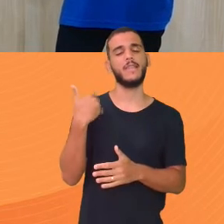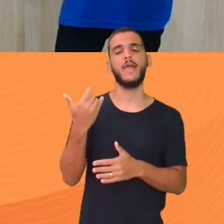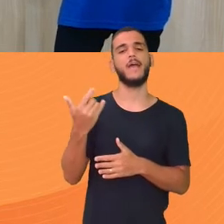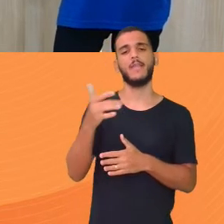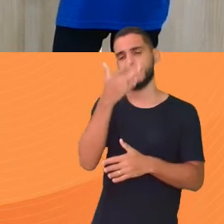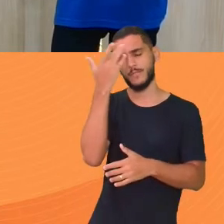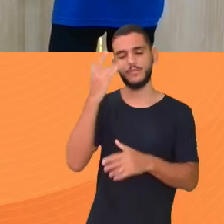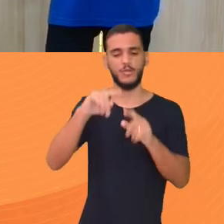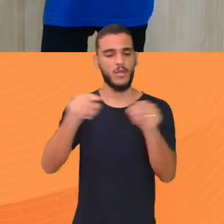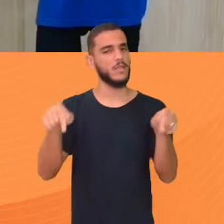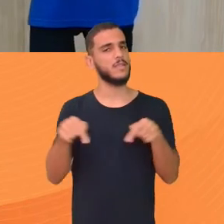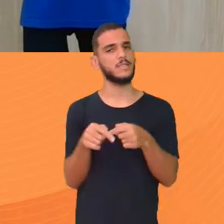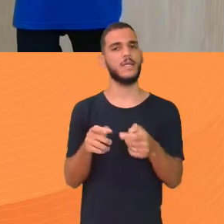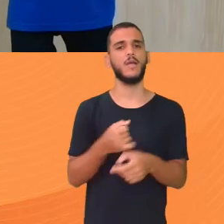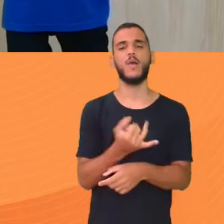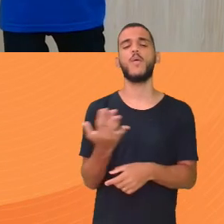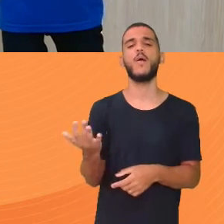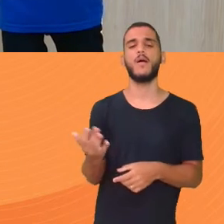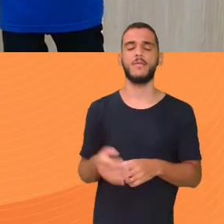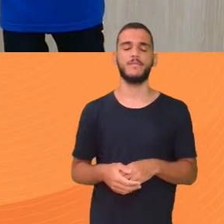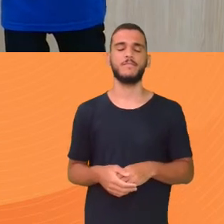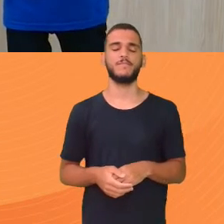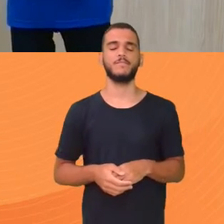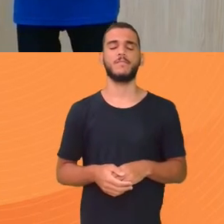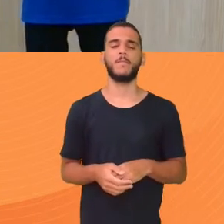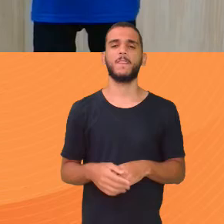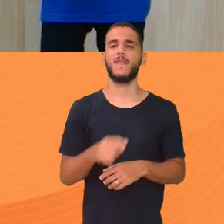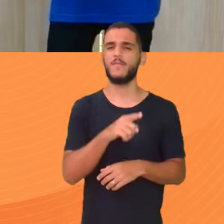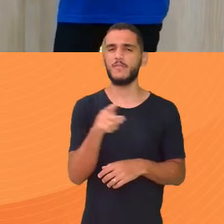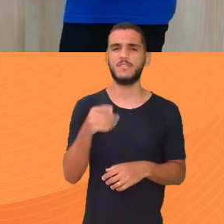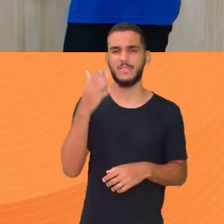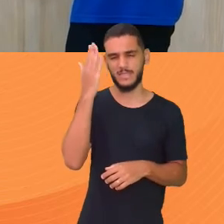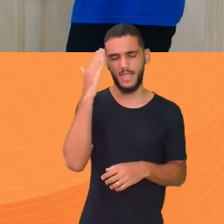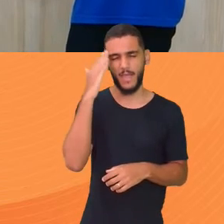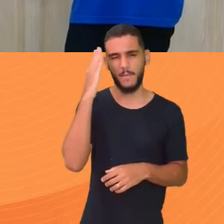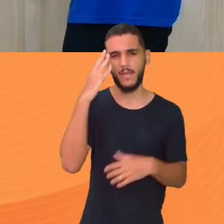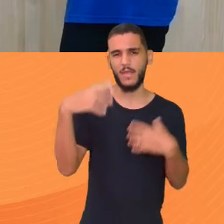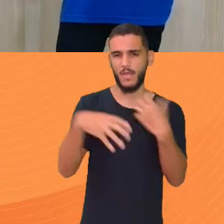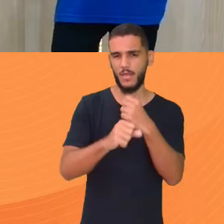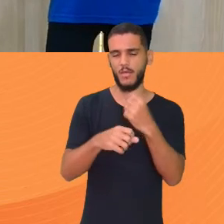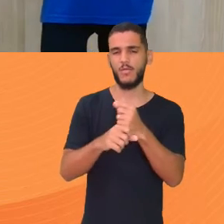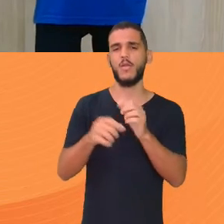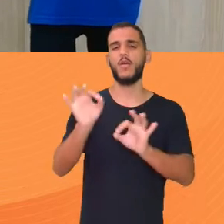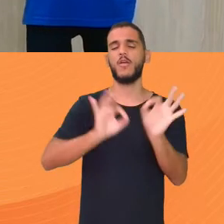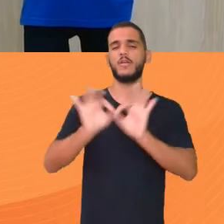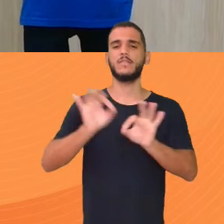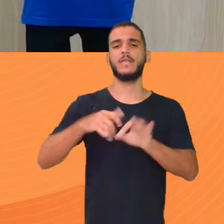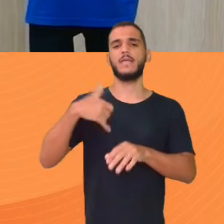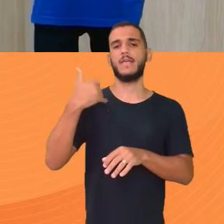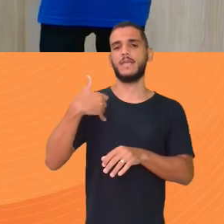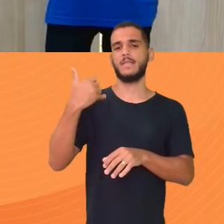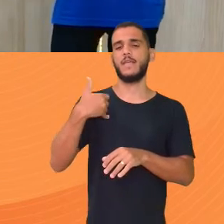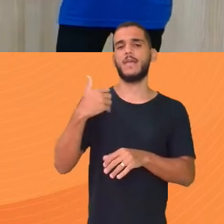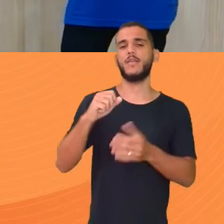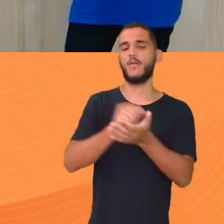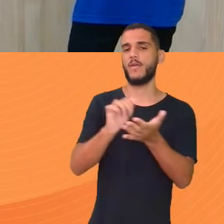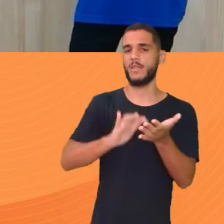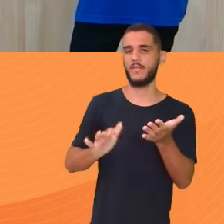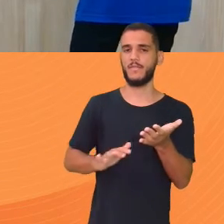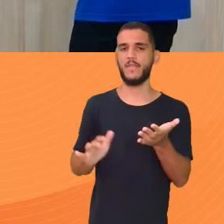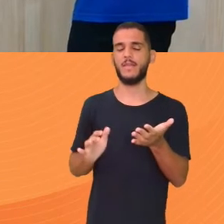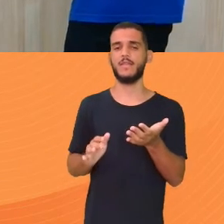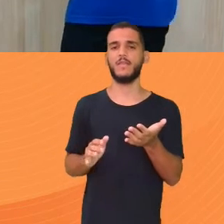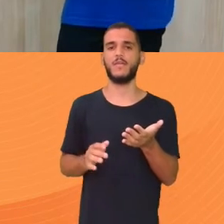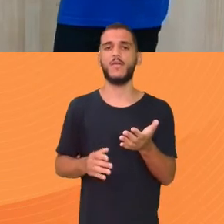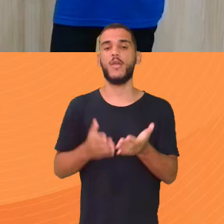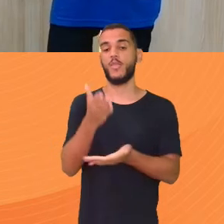sala de aula também Qual vai ser aí Você sabe calcular Qual é a mediana deles Você vai colocar em ordem Crescente a idade de cada um Como uma atividadezinha E